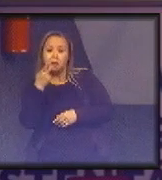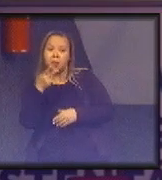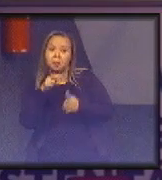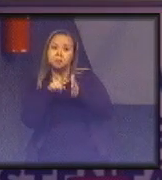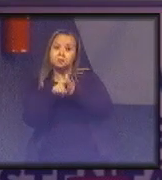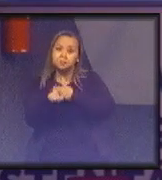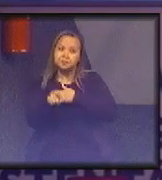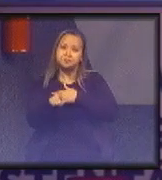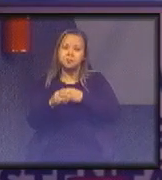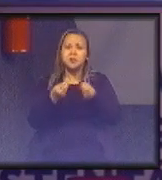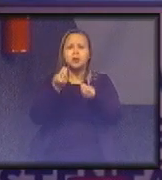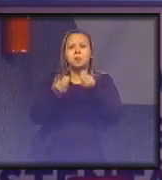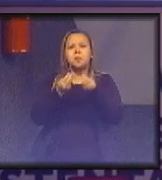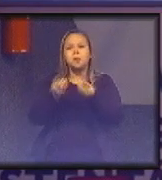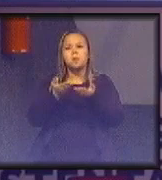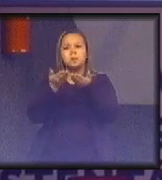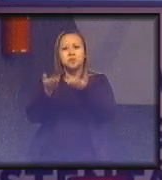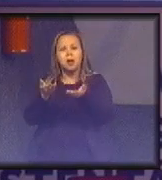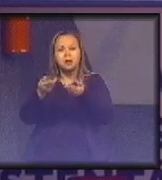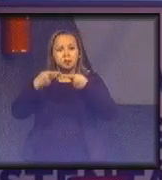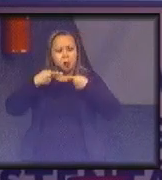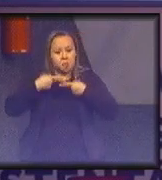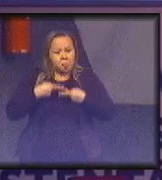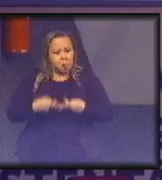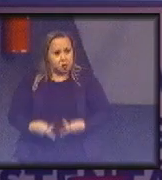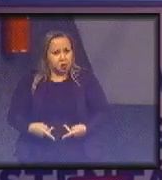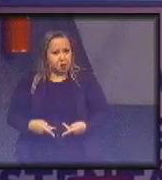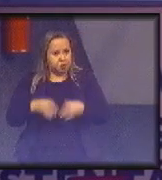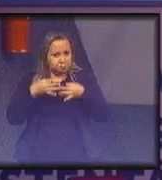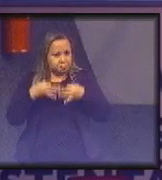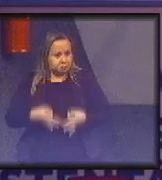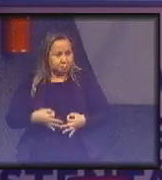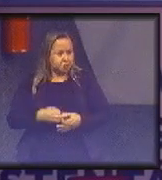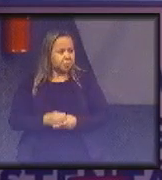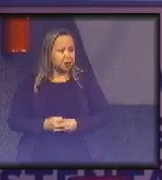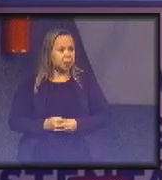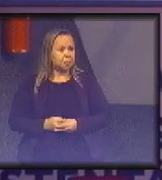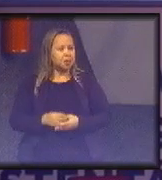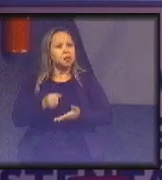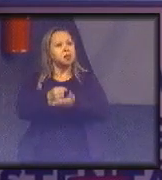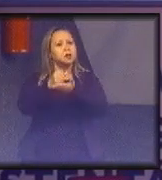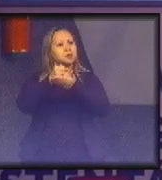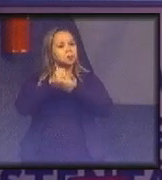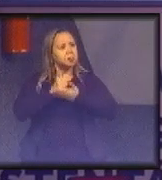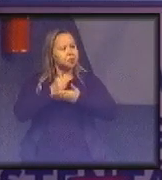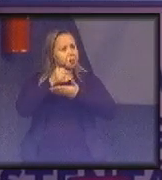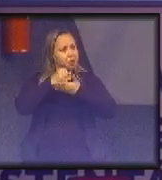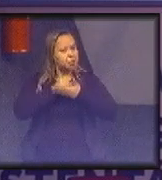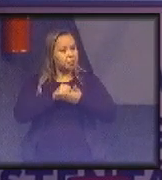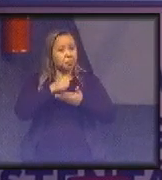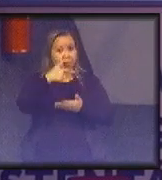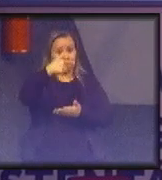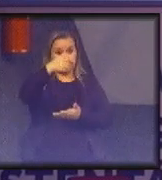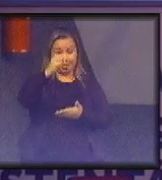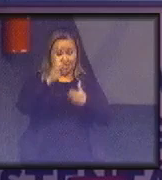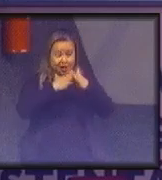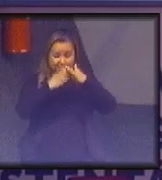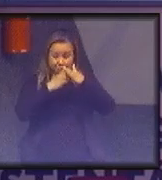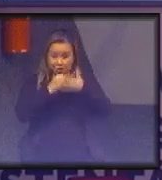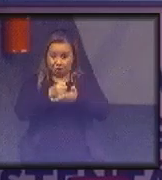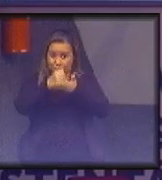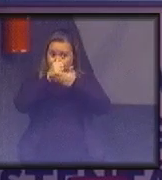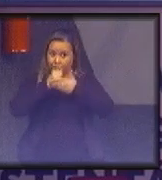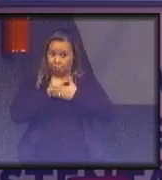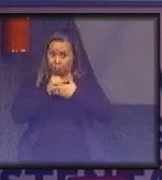o comportamento do consumidor. Esses são os nossos apoiadores, são aproximadamente 70 empresas que nos apoiam e